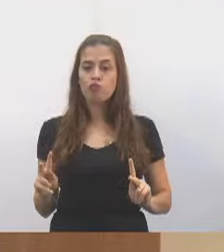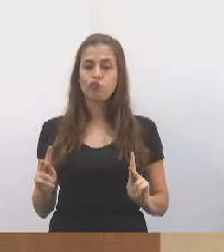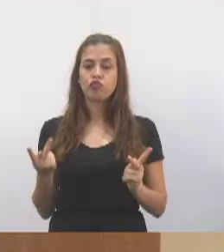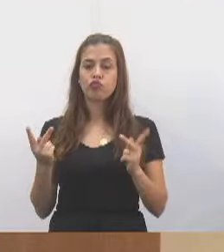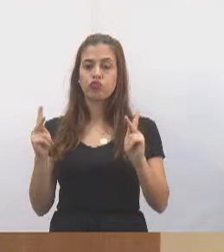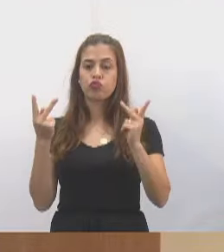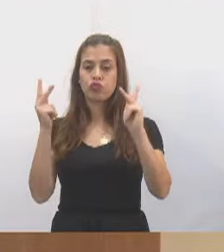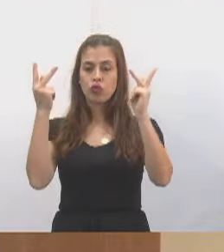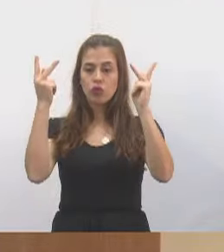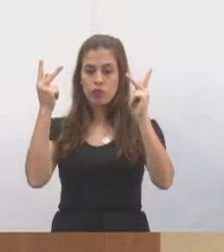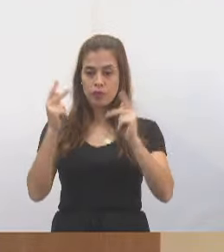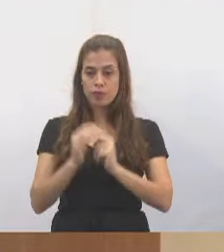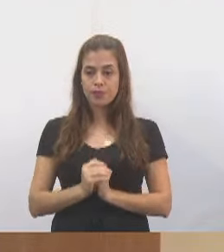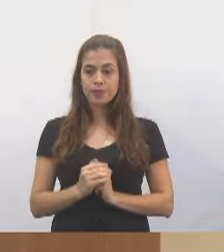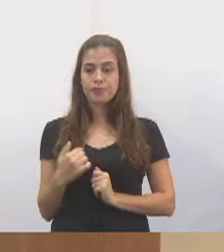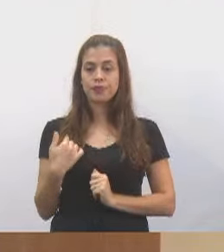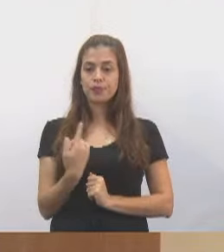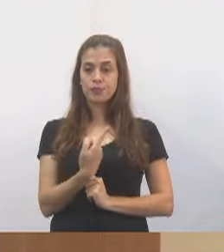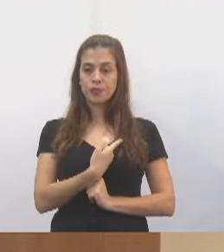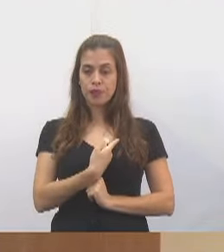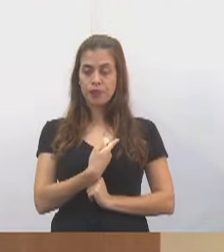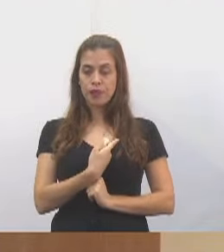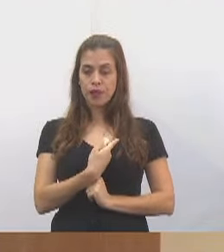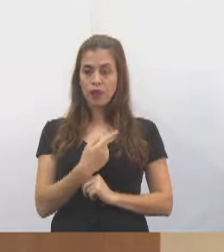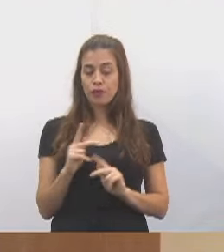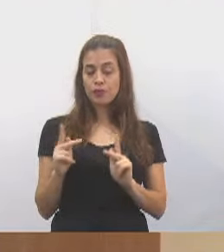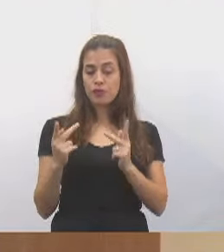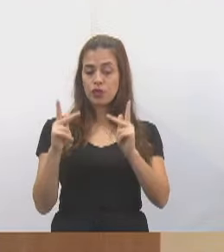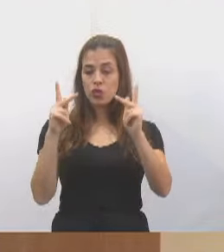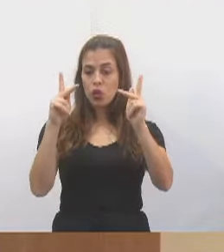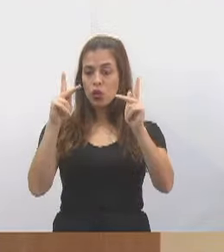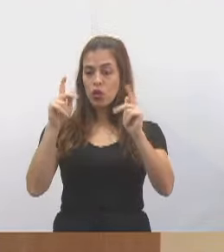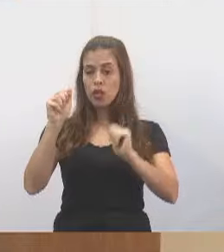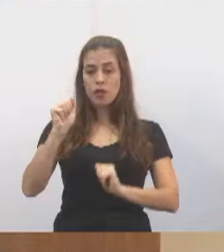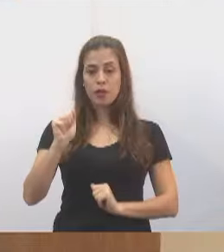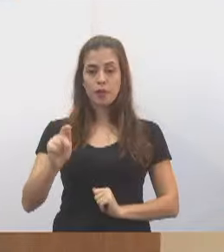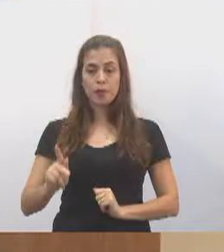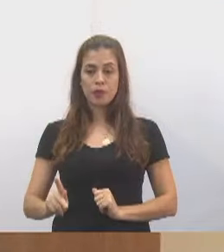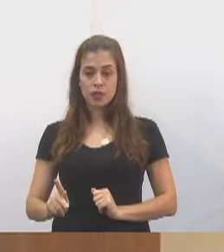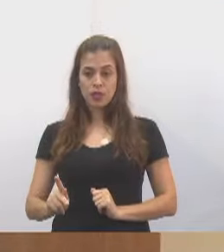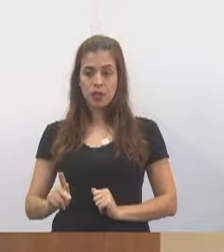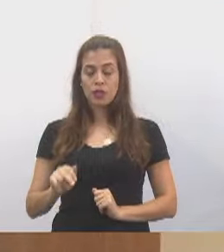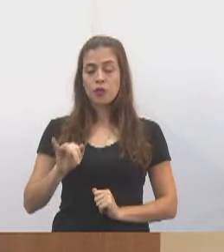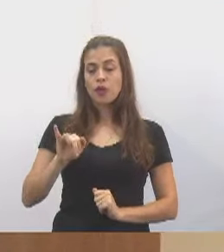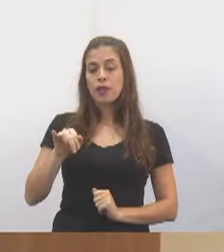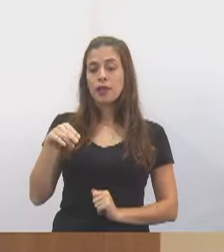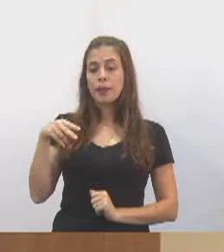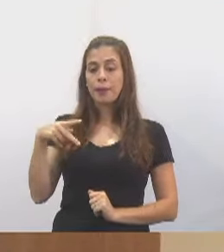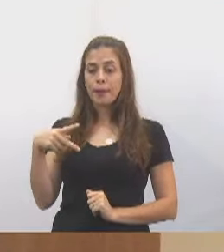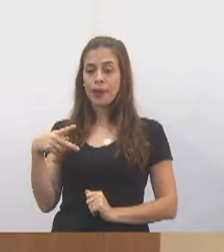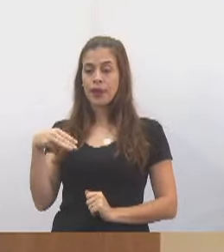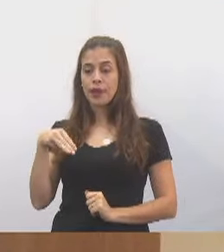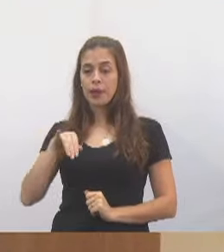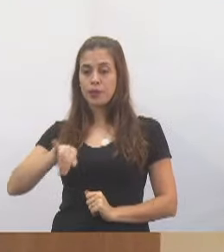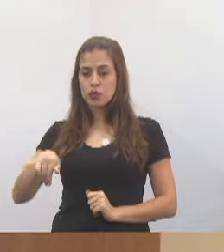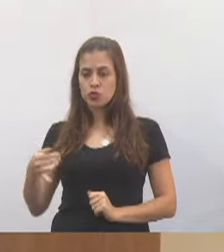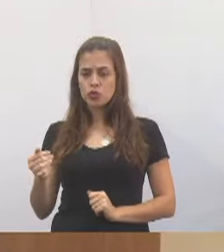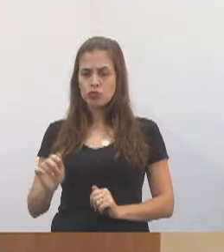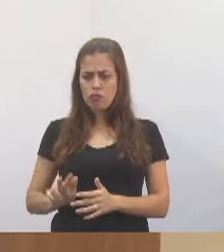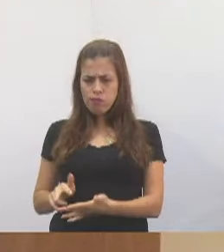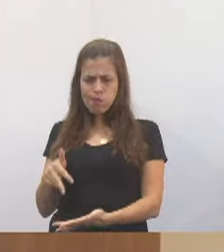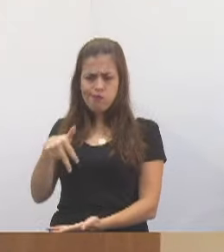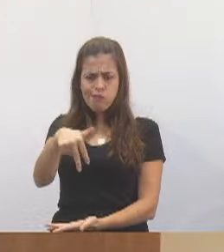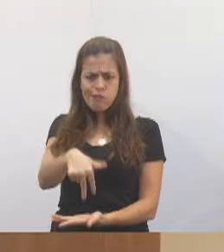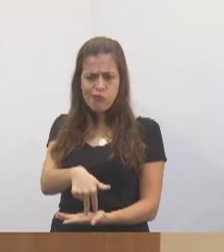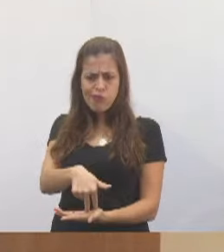vitória nossa, uma vitória dos aposentados e aposentadas do IPMJ, que se levantaram contra